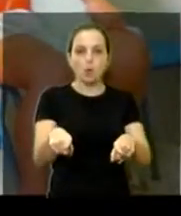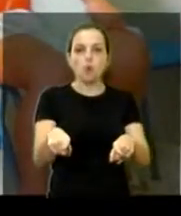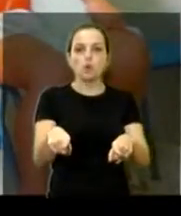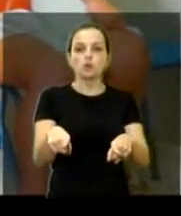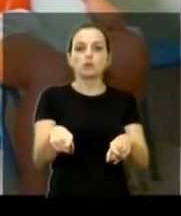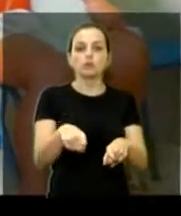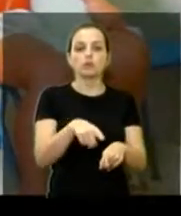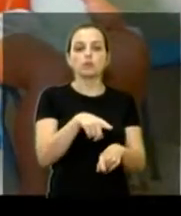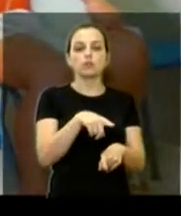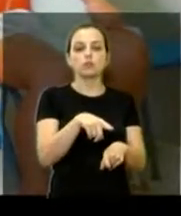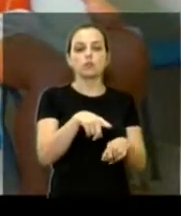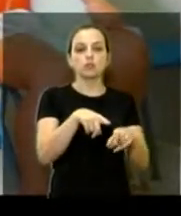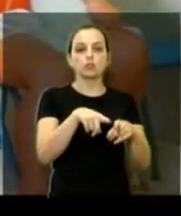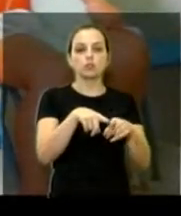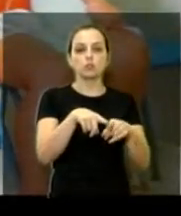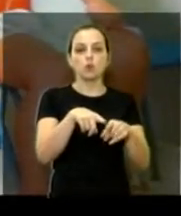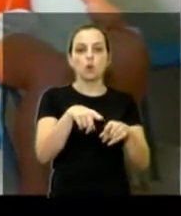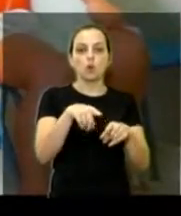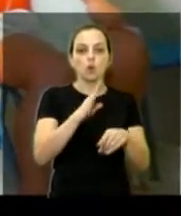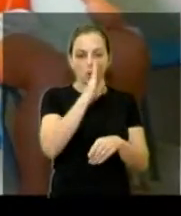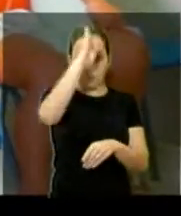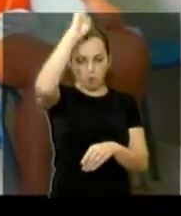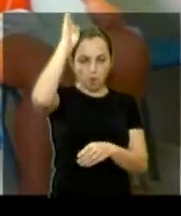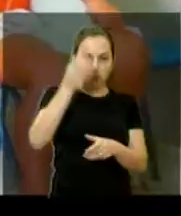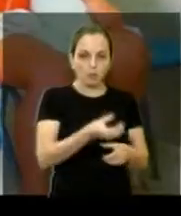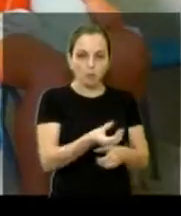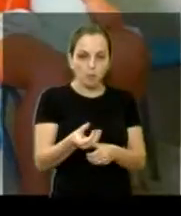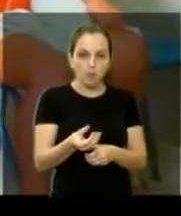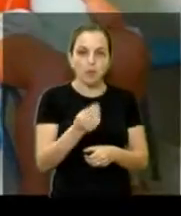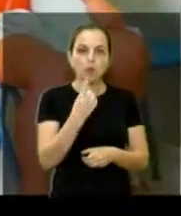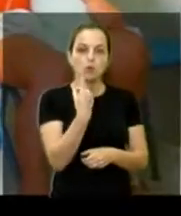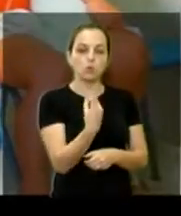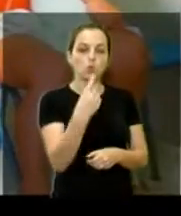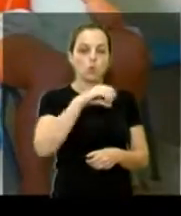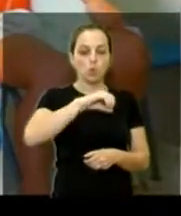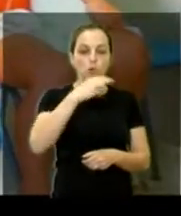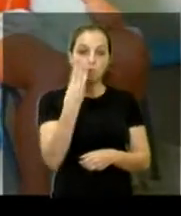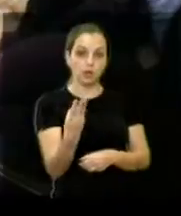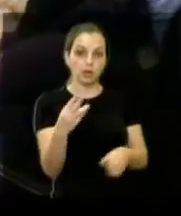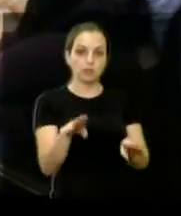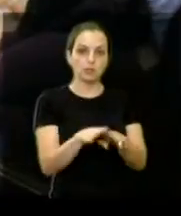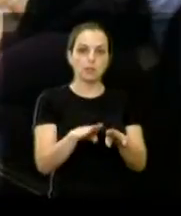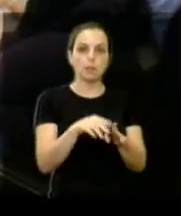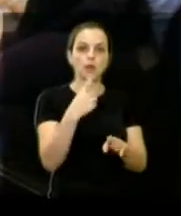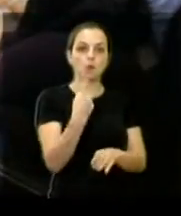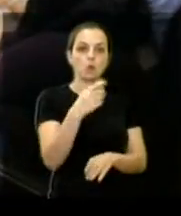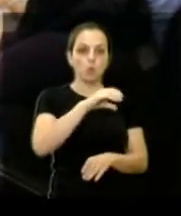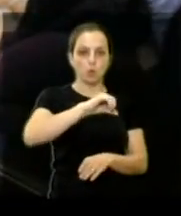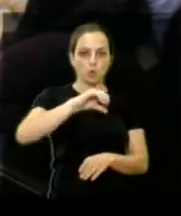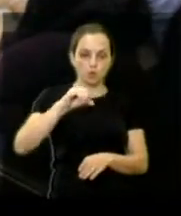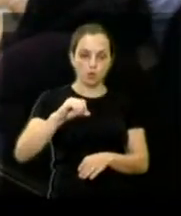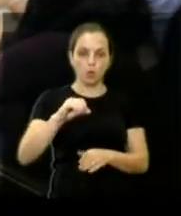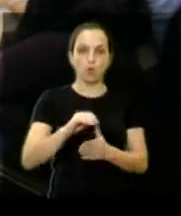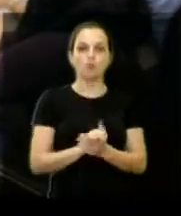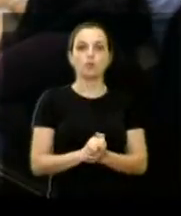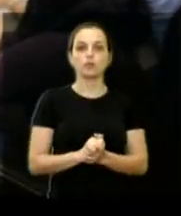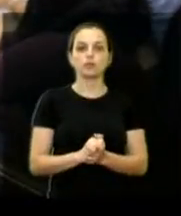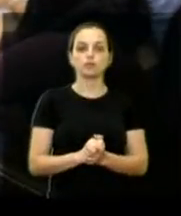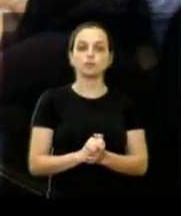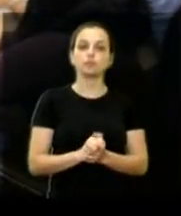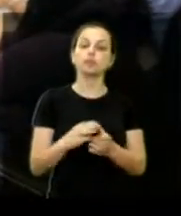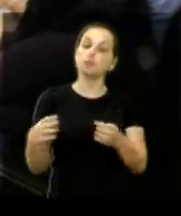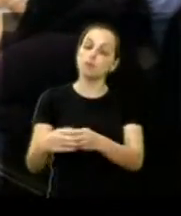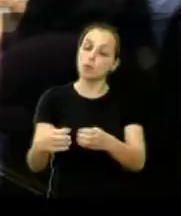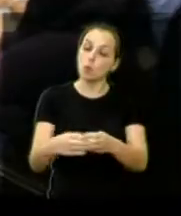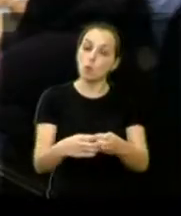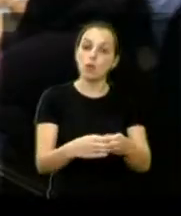Bombeiro, 193, e também na Defesa Civil, 199. Pode passar? Promovemos também o encontro para